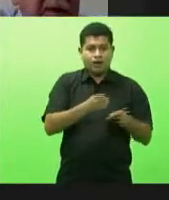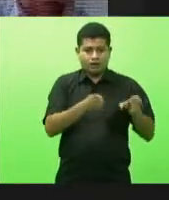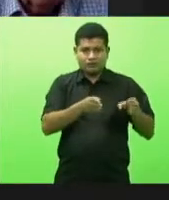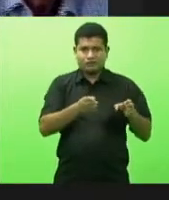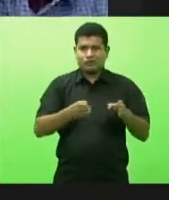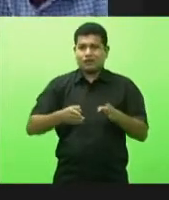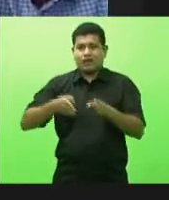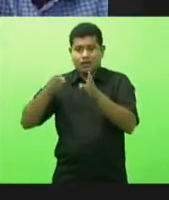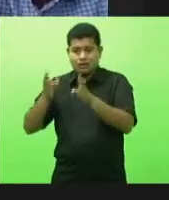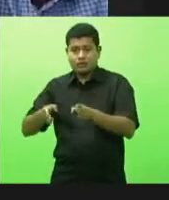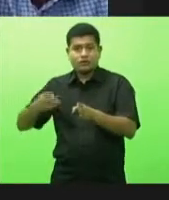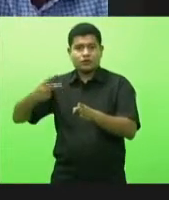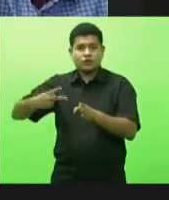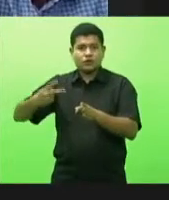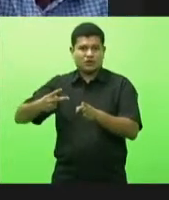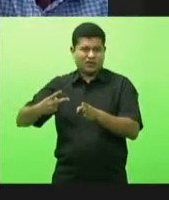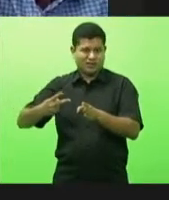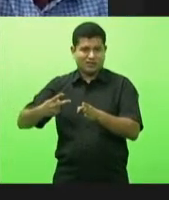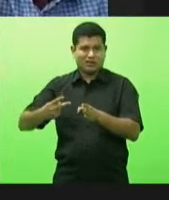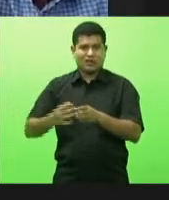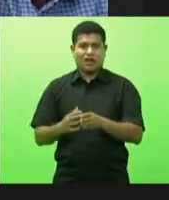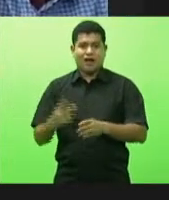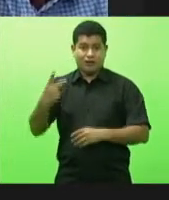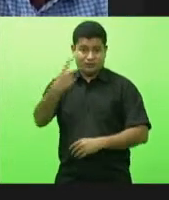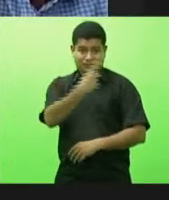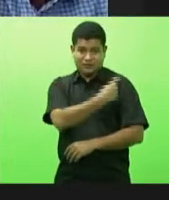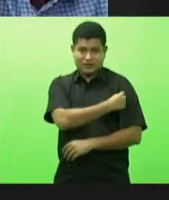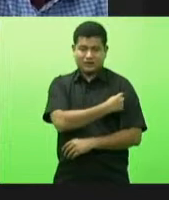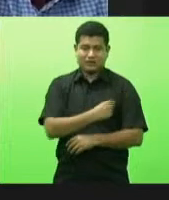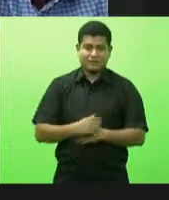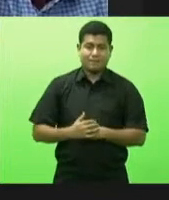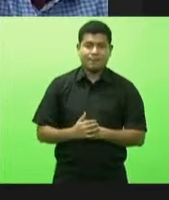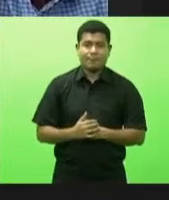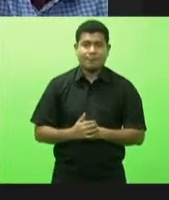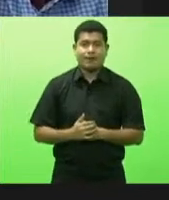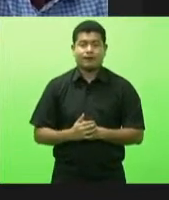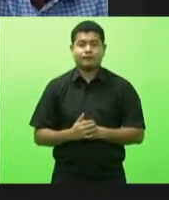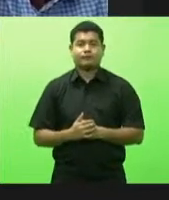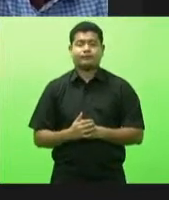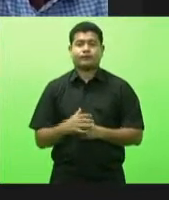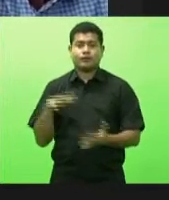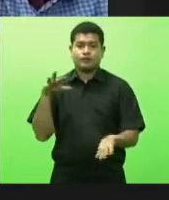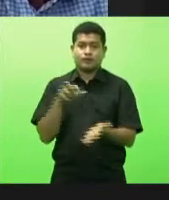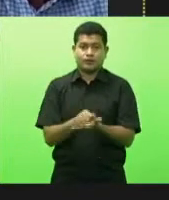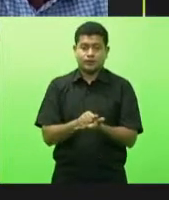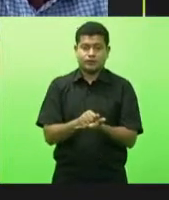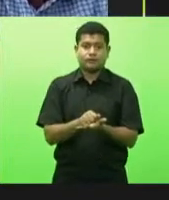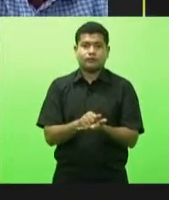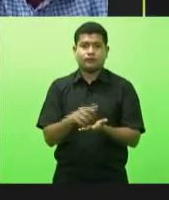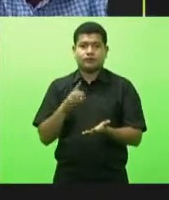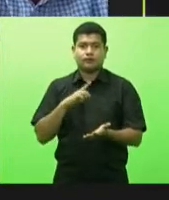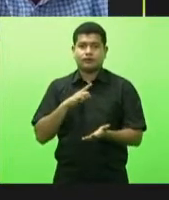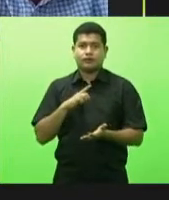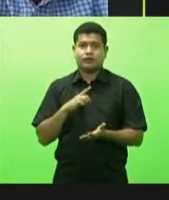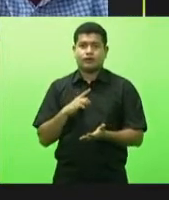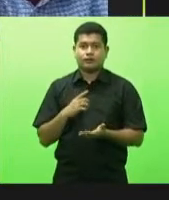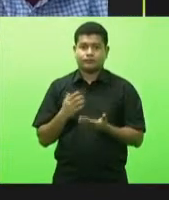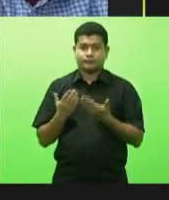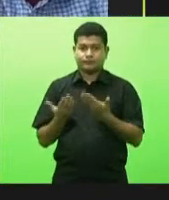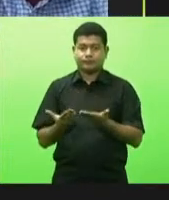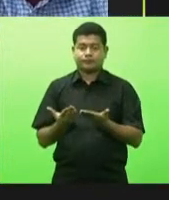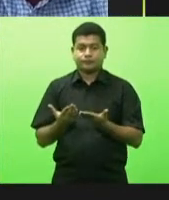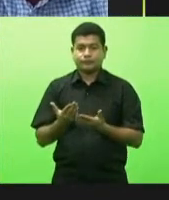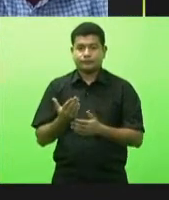secretário André Mota e já temos inscrito para o próximo bloco o deputado Fernando Kreling e o deputado Márcio Machado também deputado João Amigo